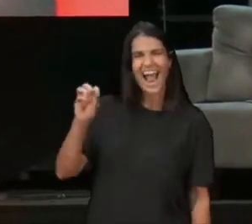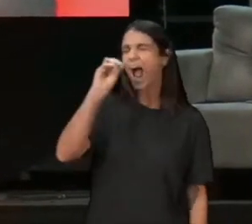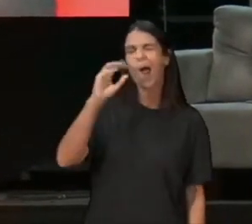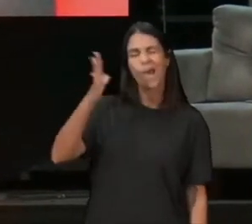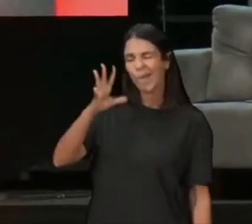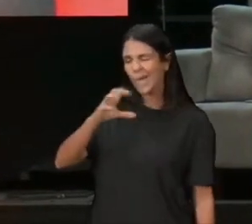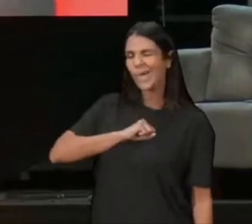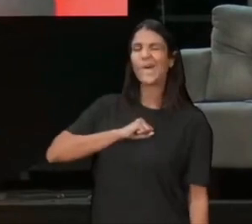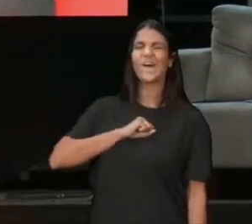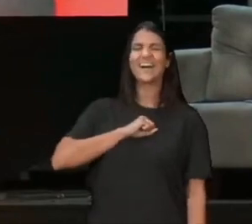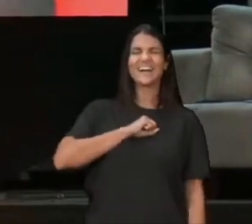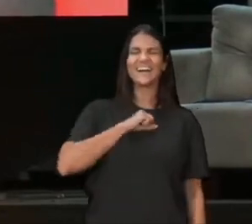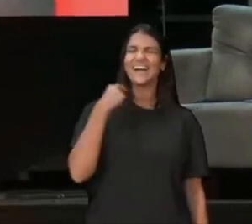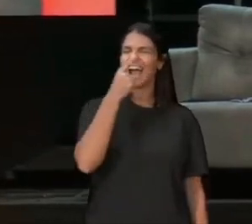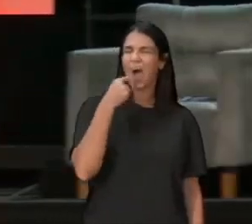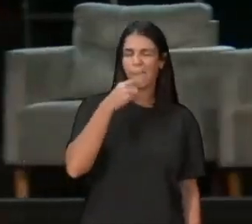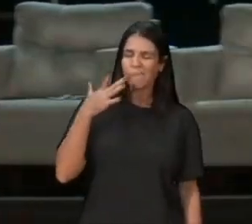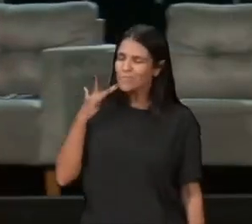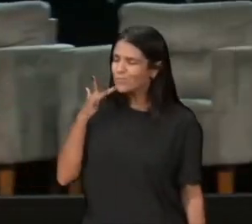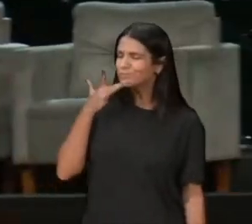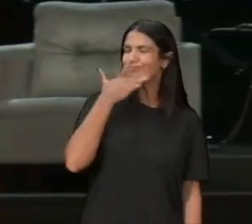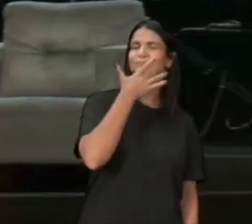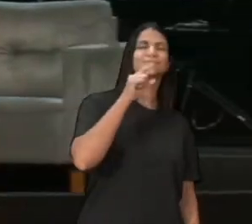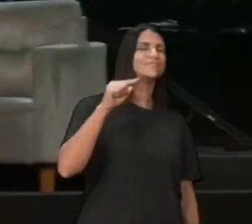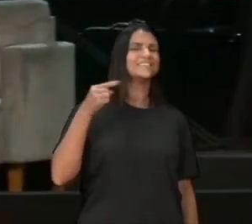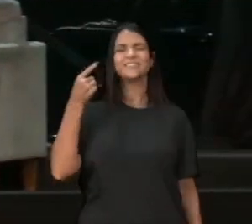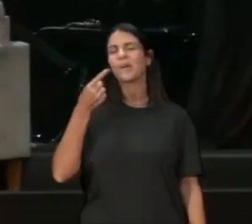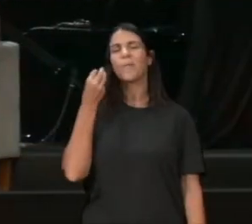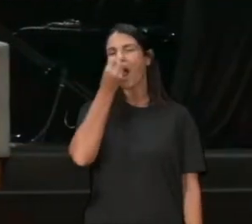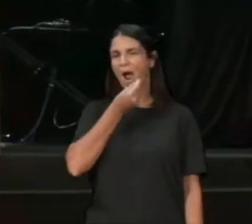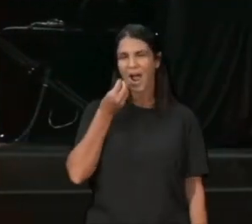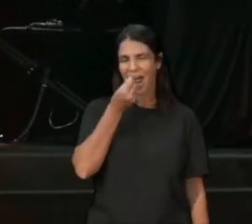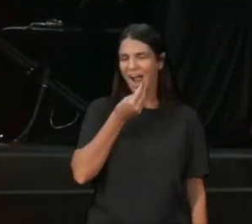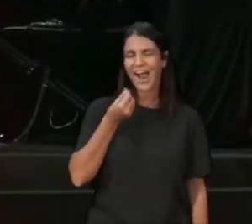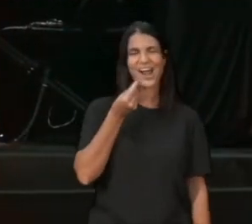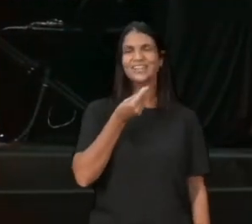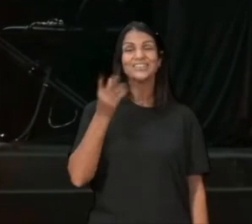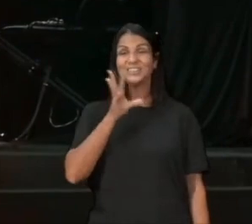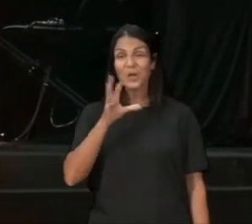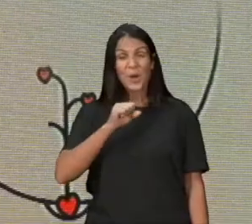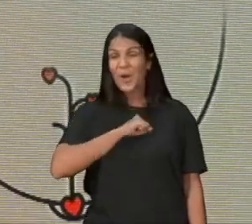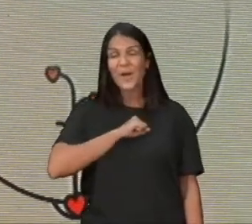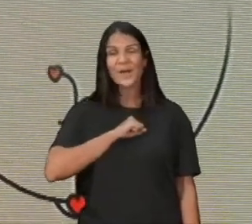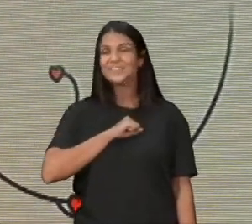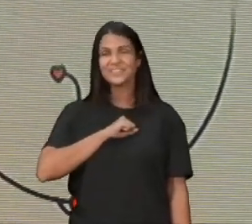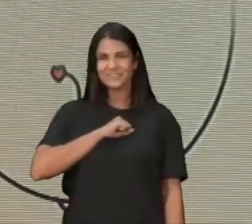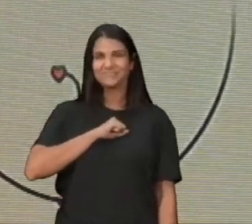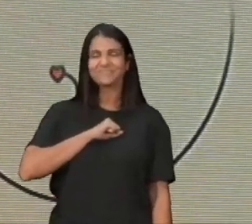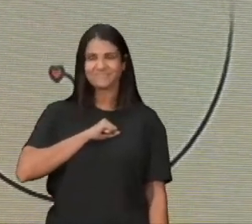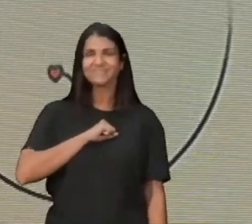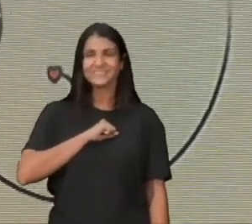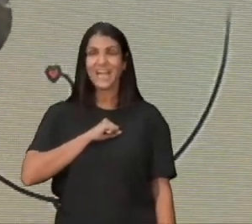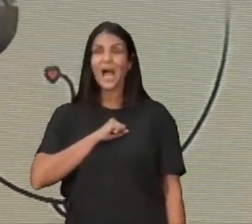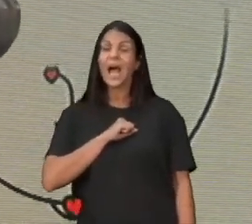com aquele bafo gostoso depois, nós adoramos isso, que a gente não é ET não, que a gente curte o que a